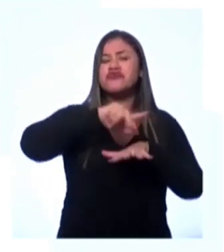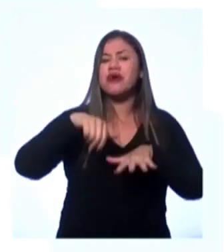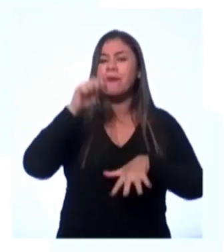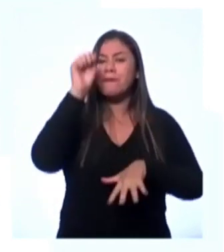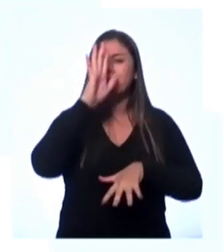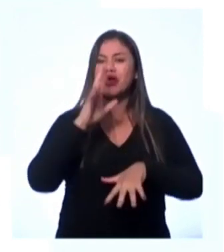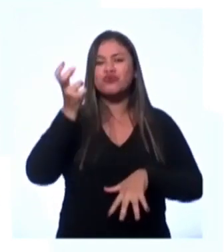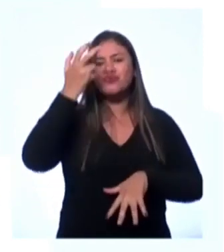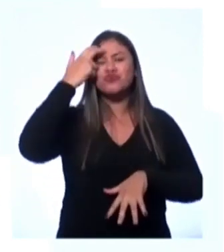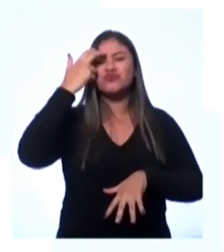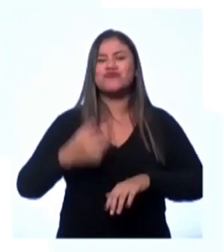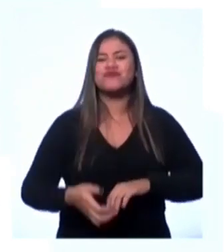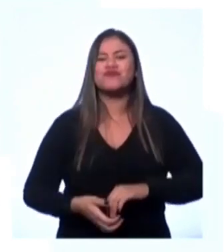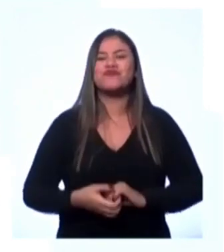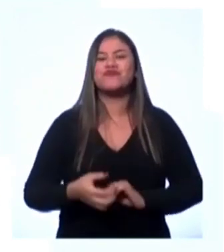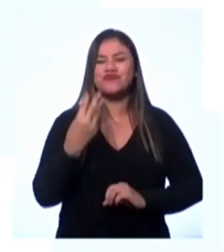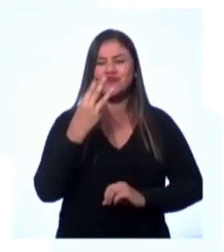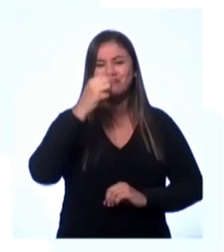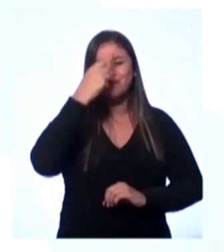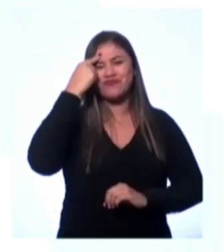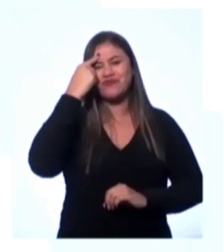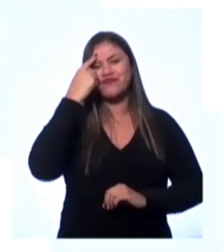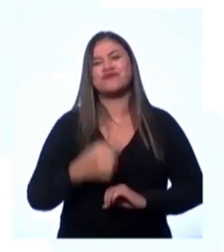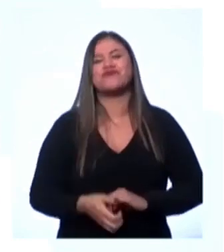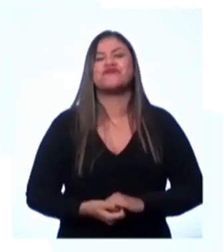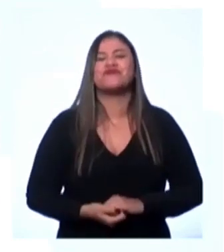da cultura brasileira. 30 segundinhos.